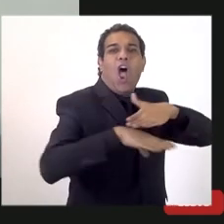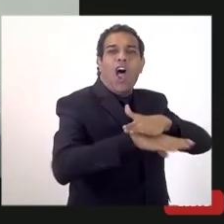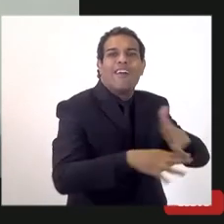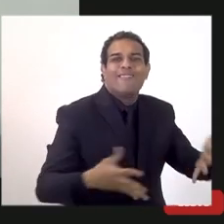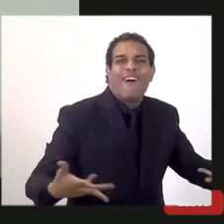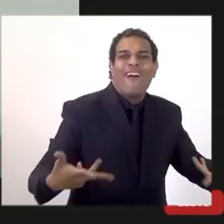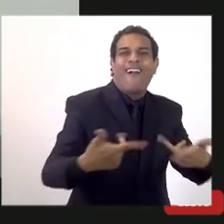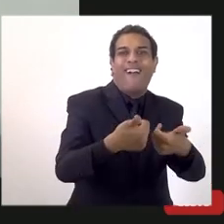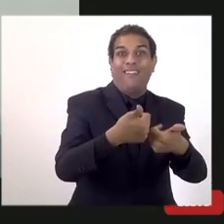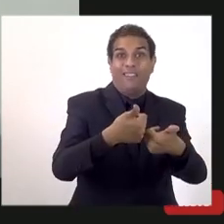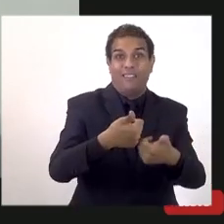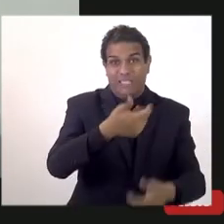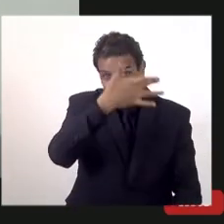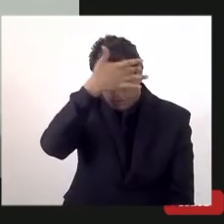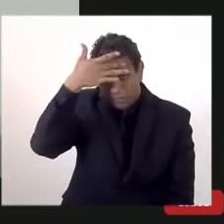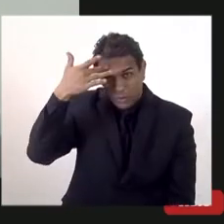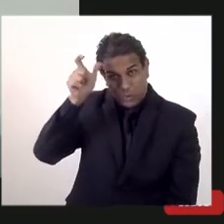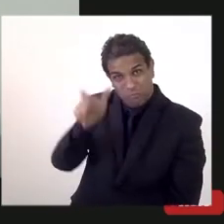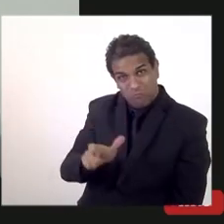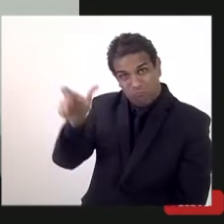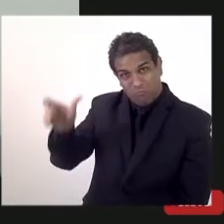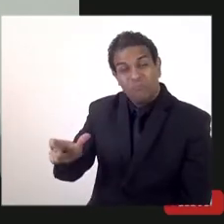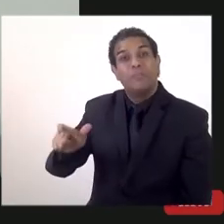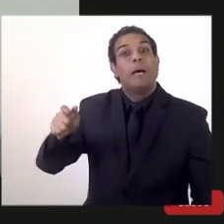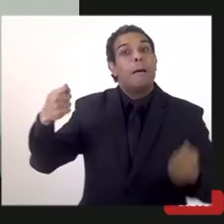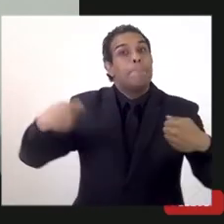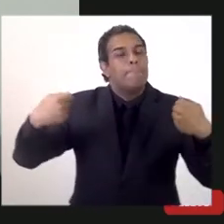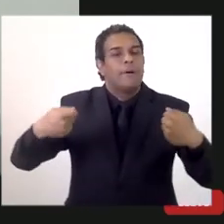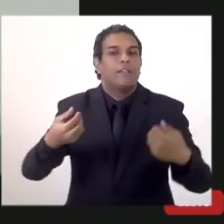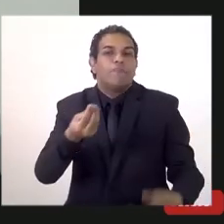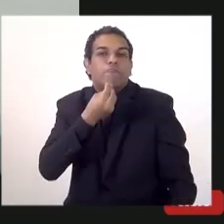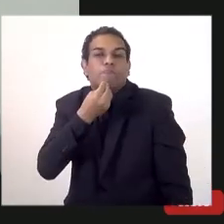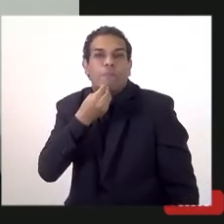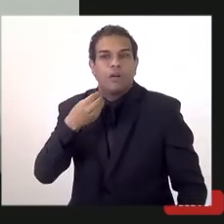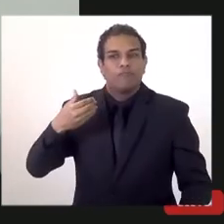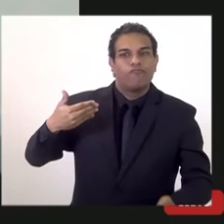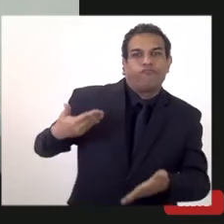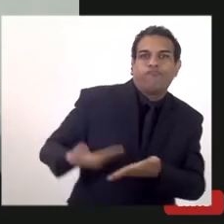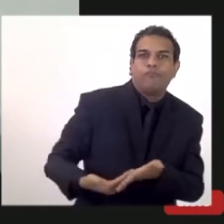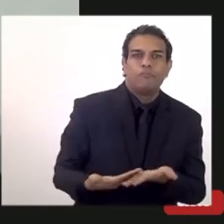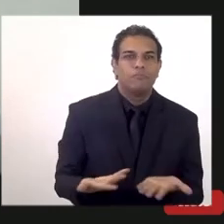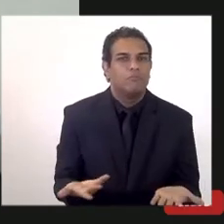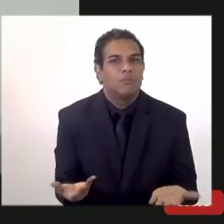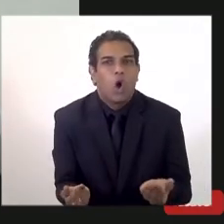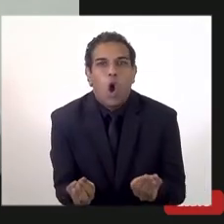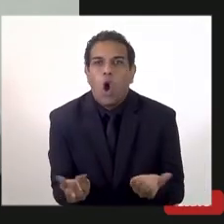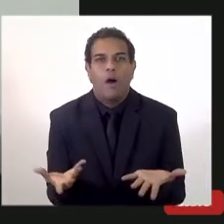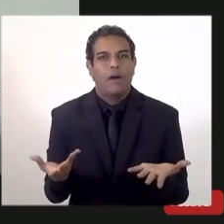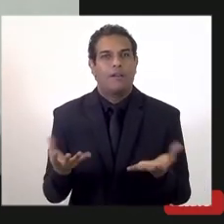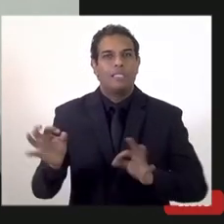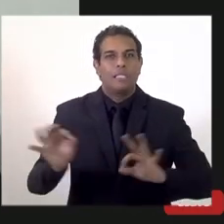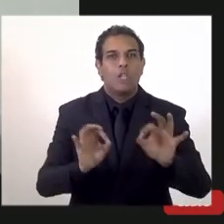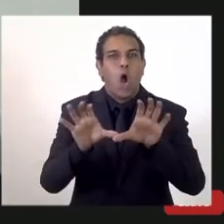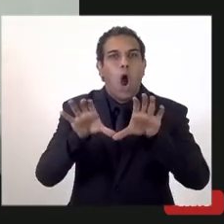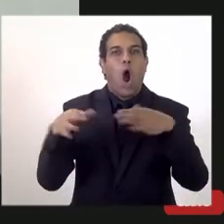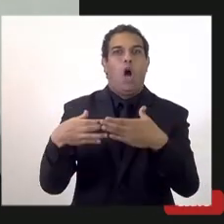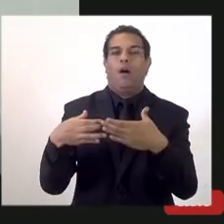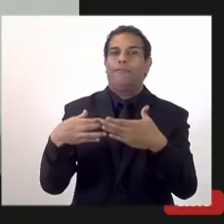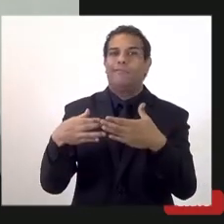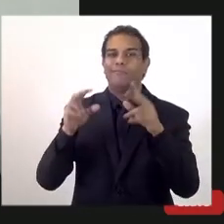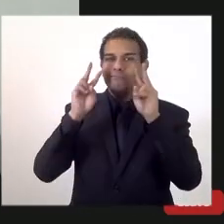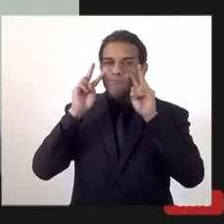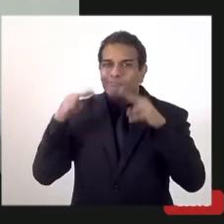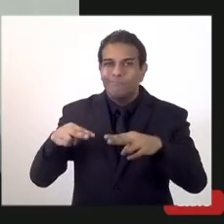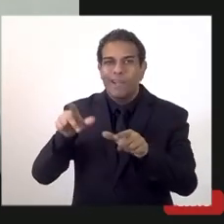participação da sociedade civil ela vai acontecer ela poderia acontecer por um funcionamento de um comitê ainda que